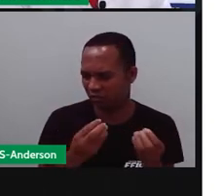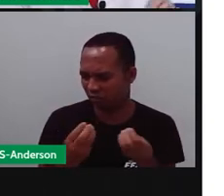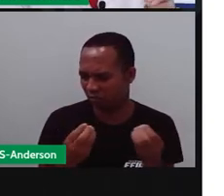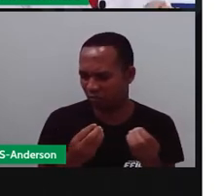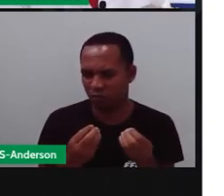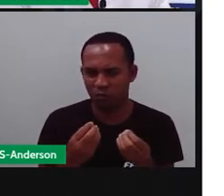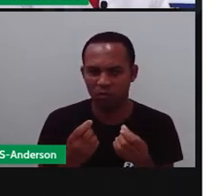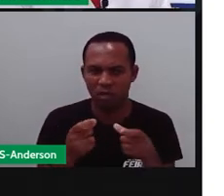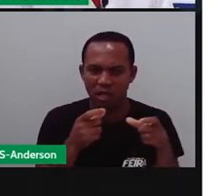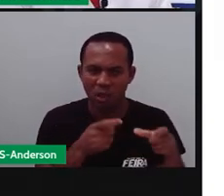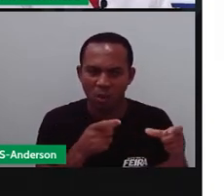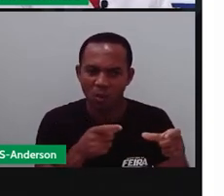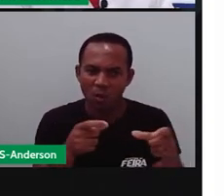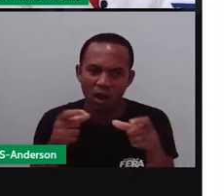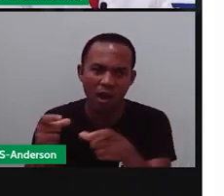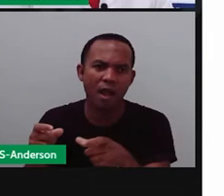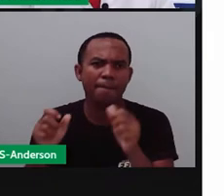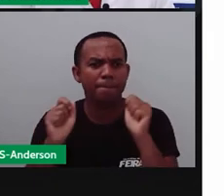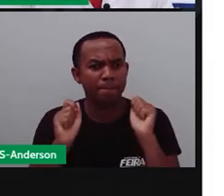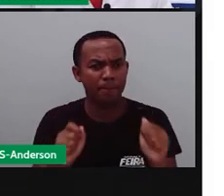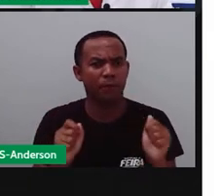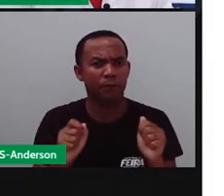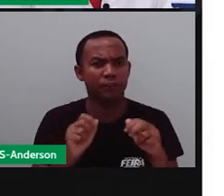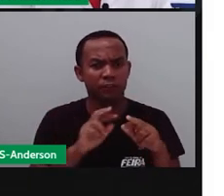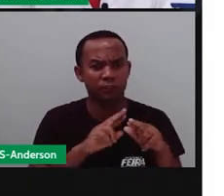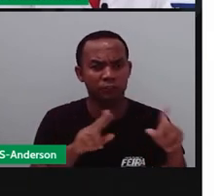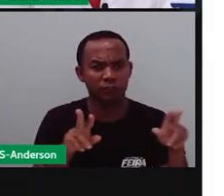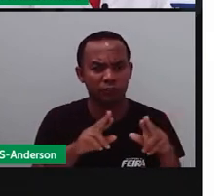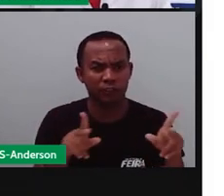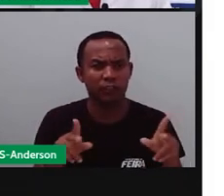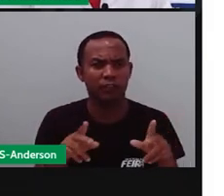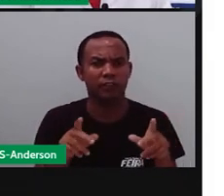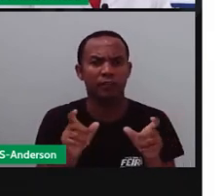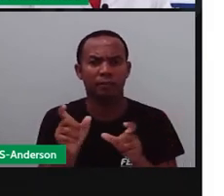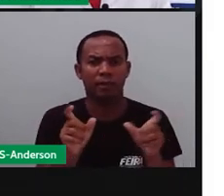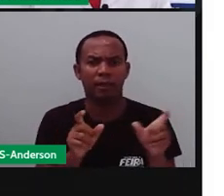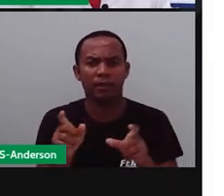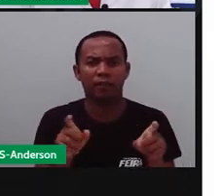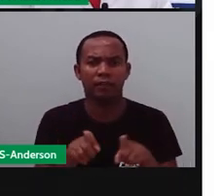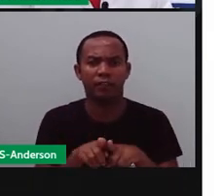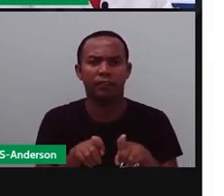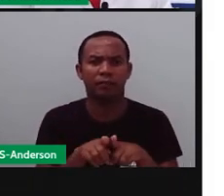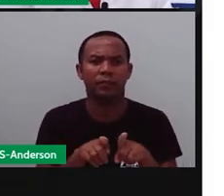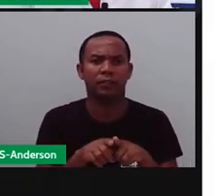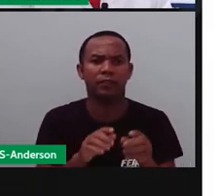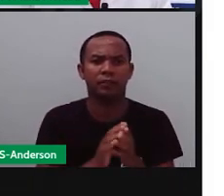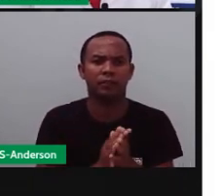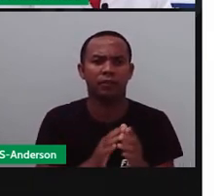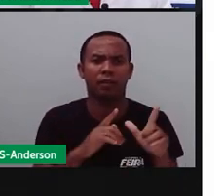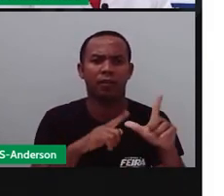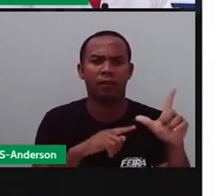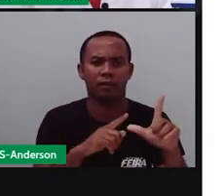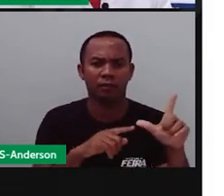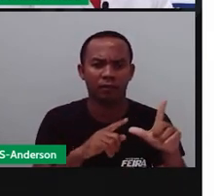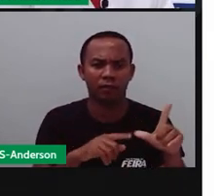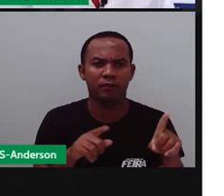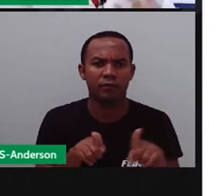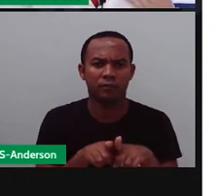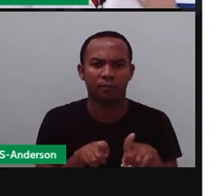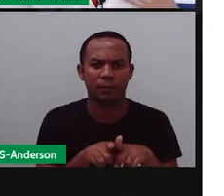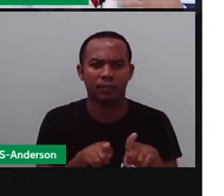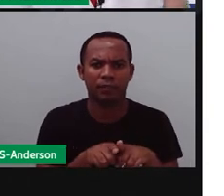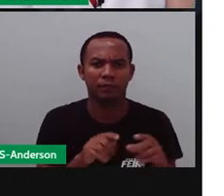Cada região pode ter uma pronúncia para as palavras. Até o quê? Para as letras. Então,